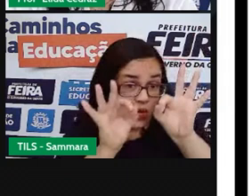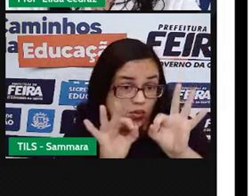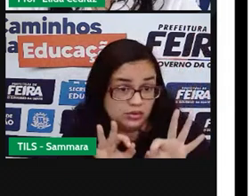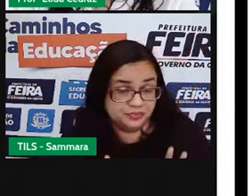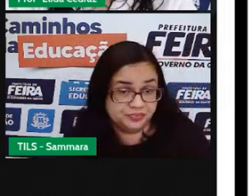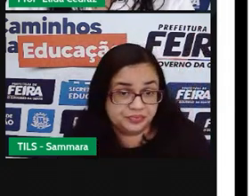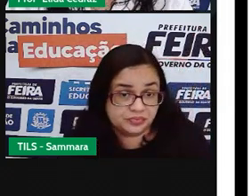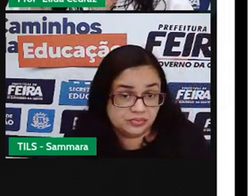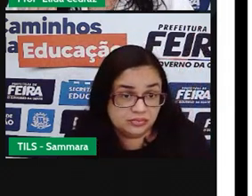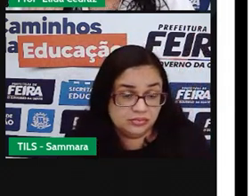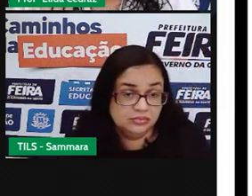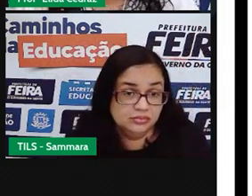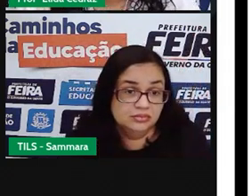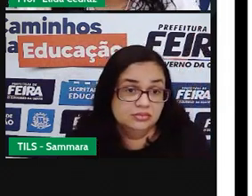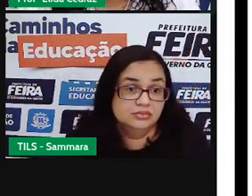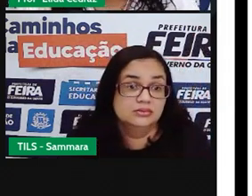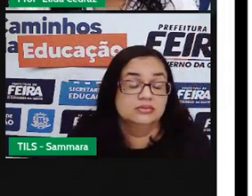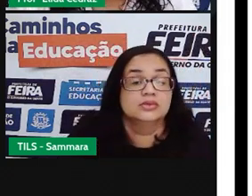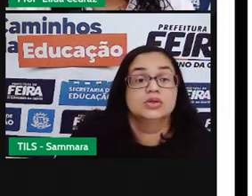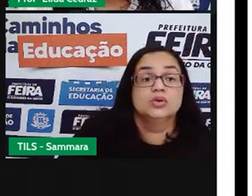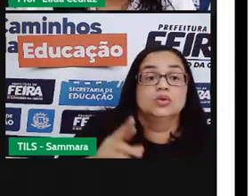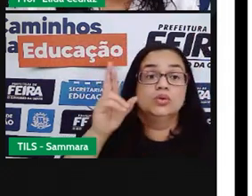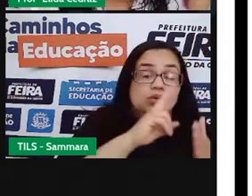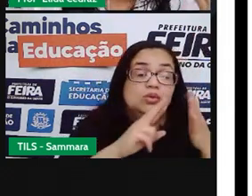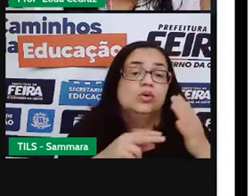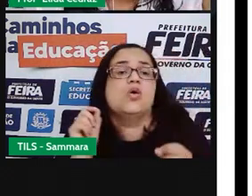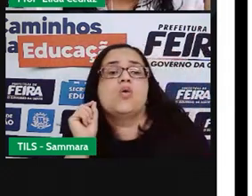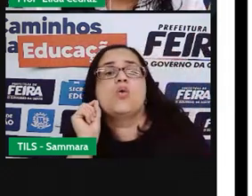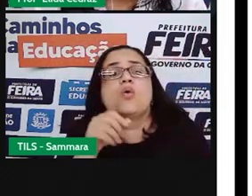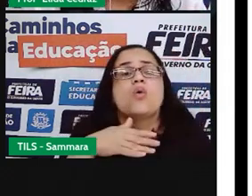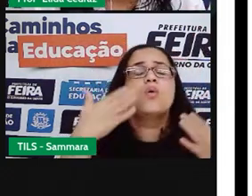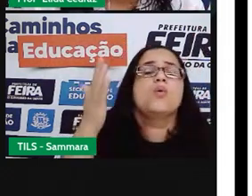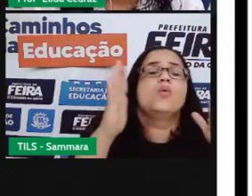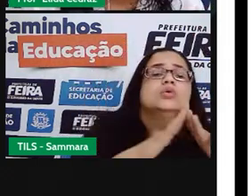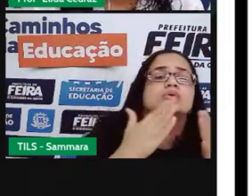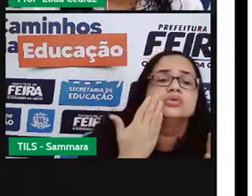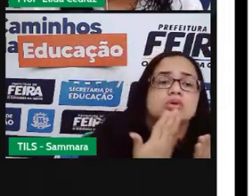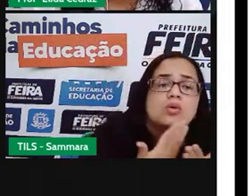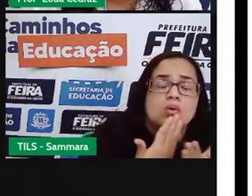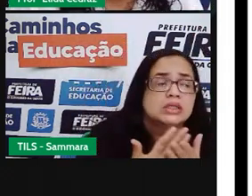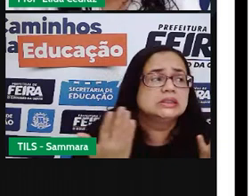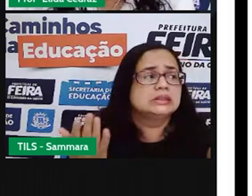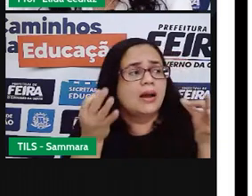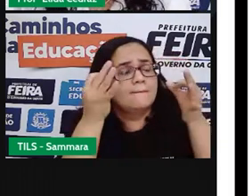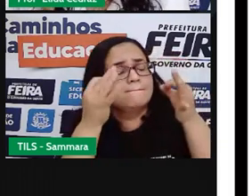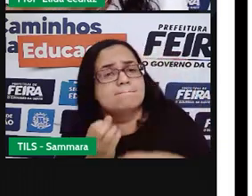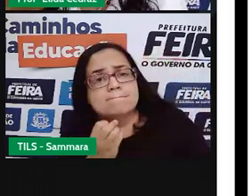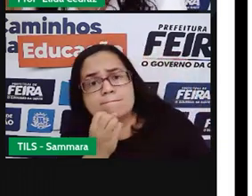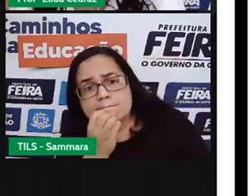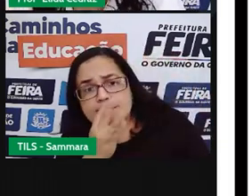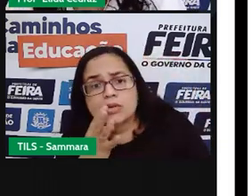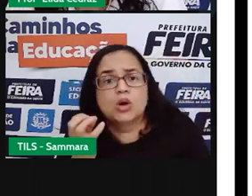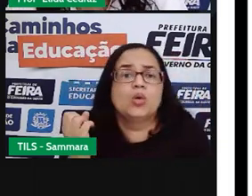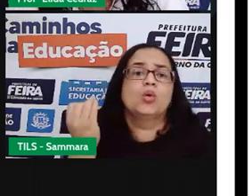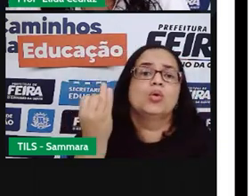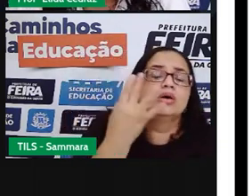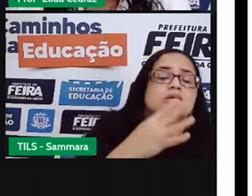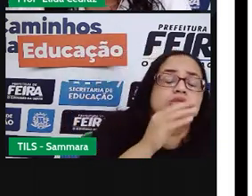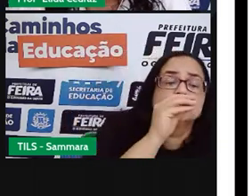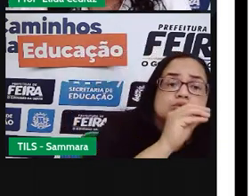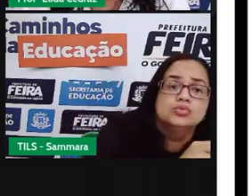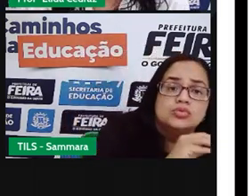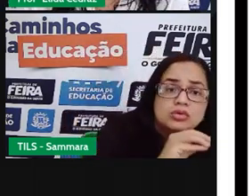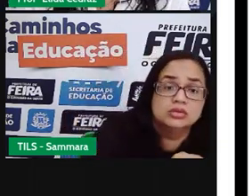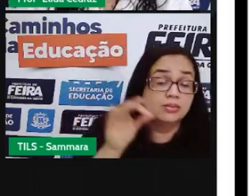em aberto um relatório. Quais as escolas já foram adequadas? Quantas faltam ser